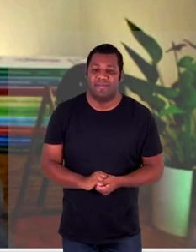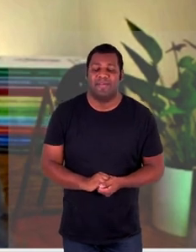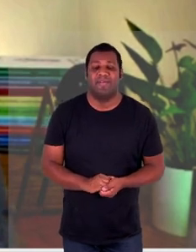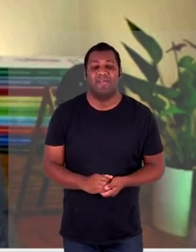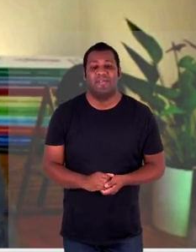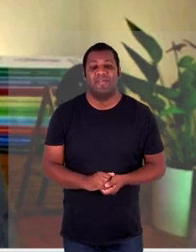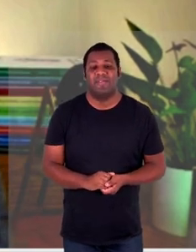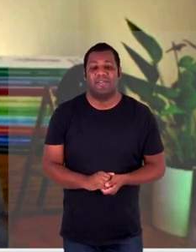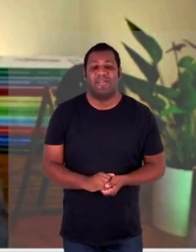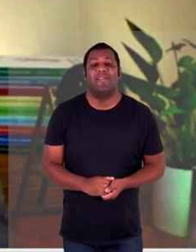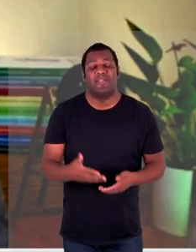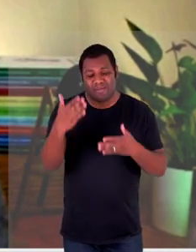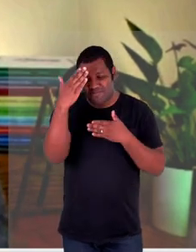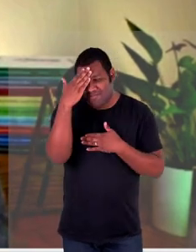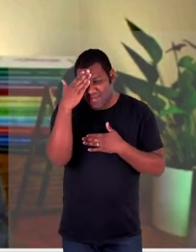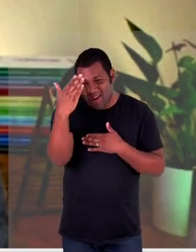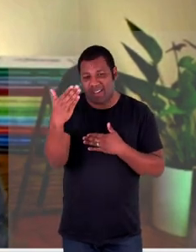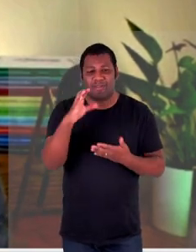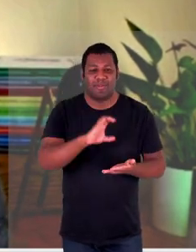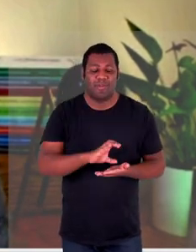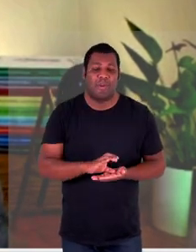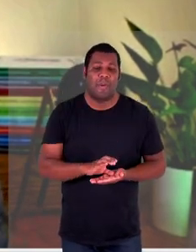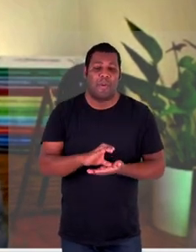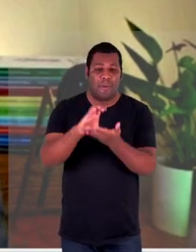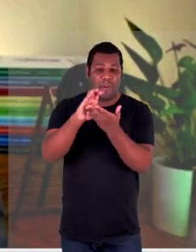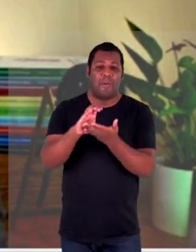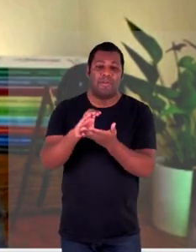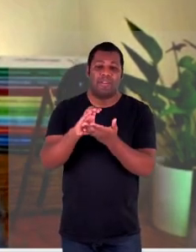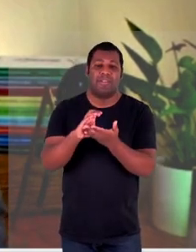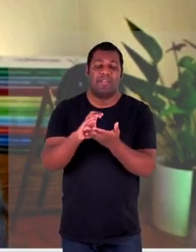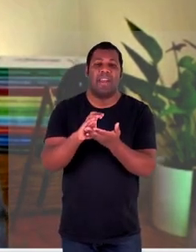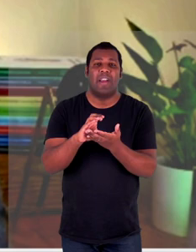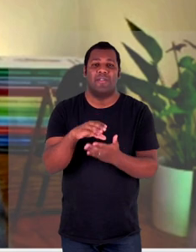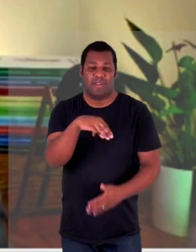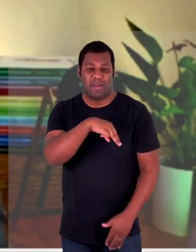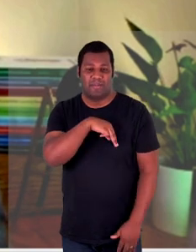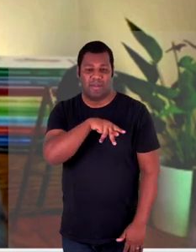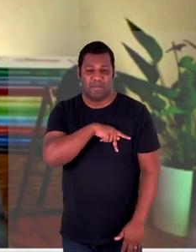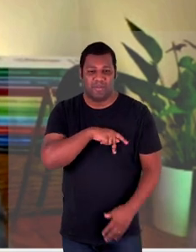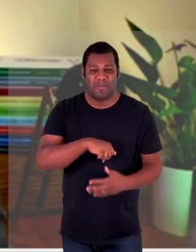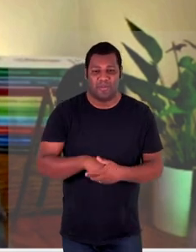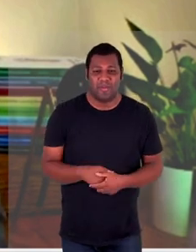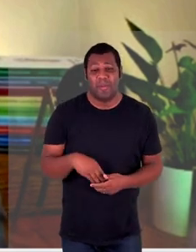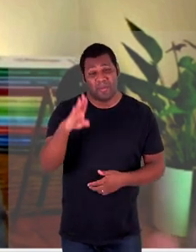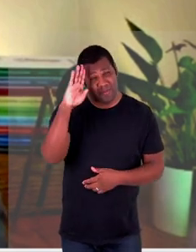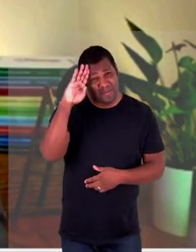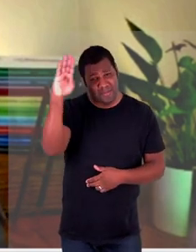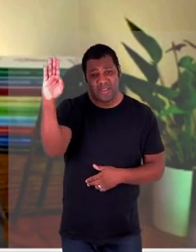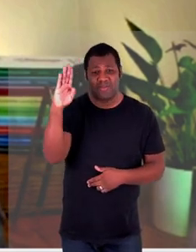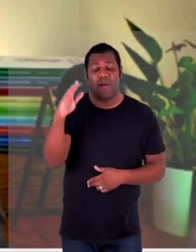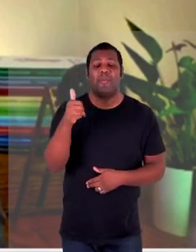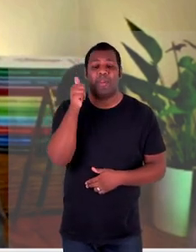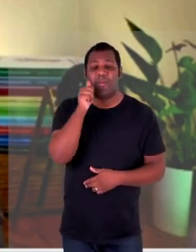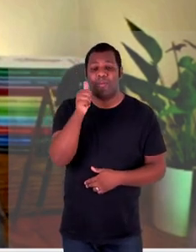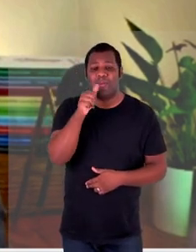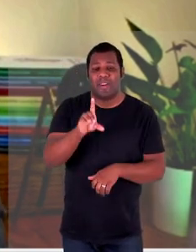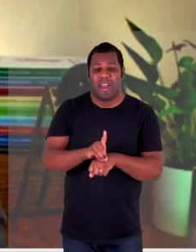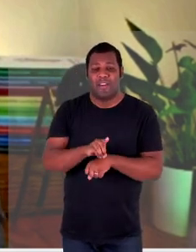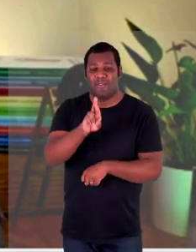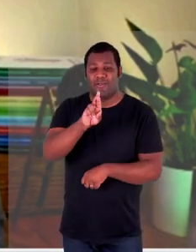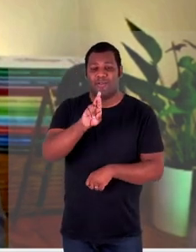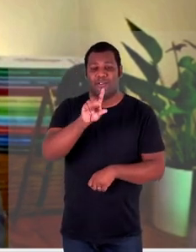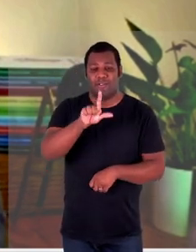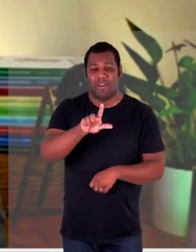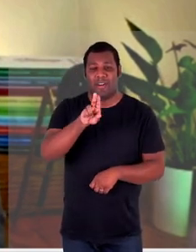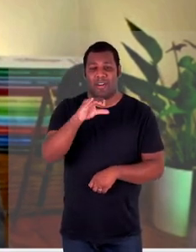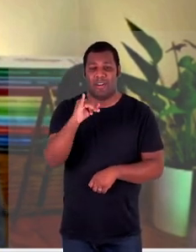encontro. Agradeço muito ao Conselho Nacional do Ministério Público, especificamente nas pessoas da doutora Luciana e